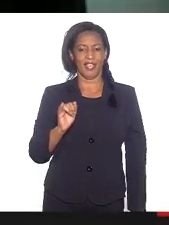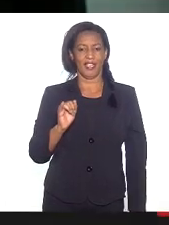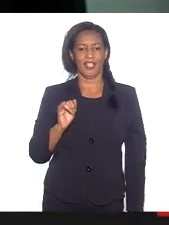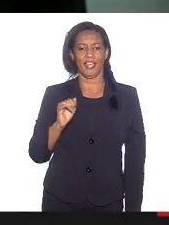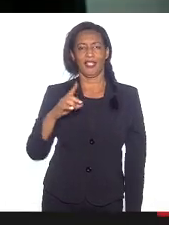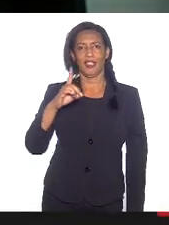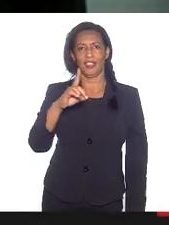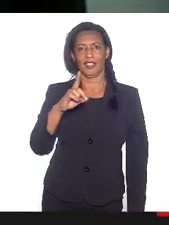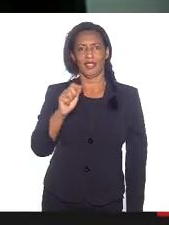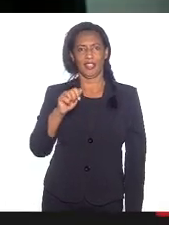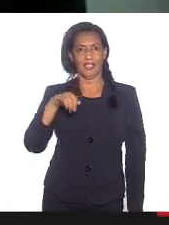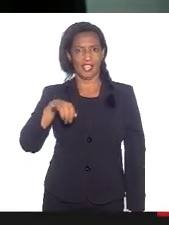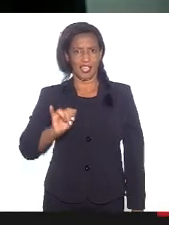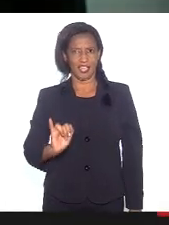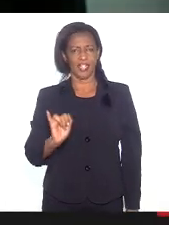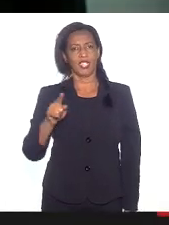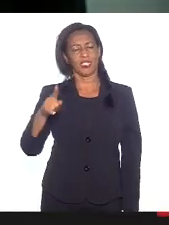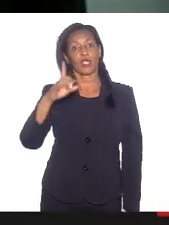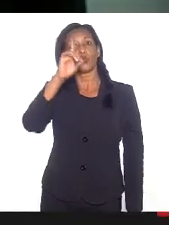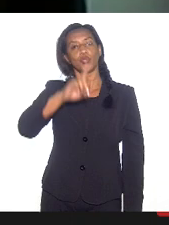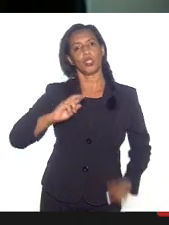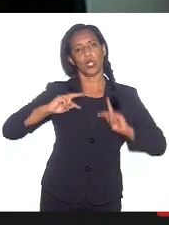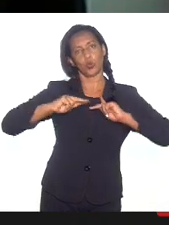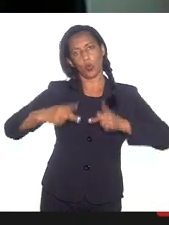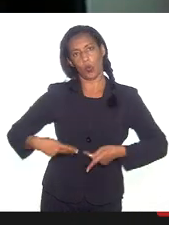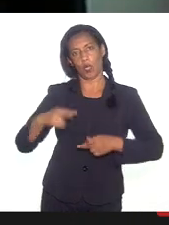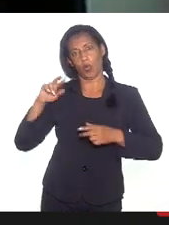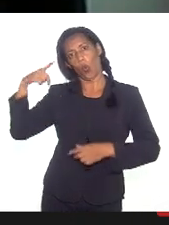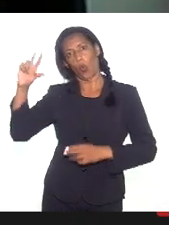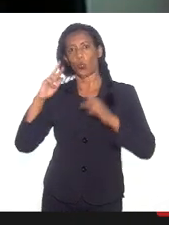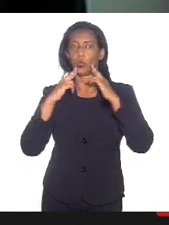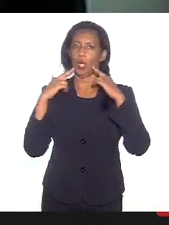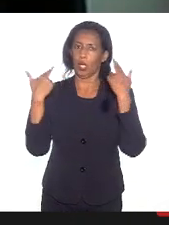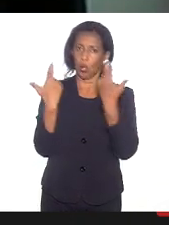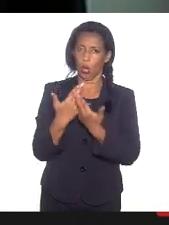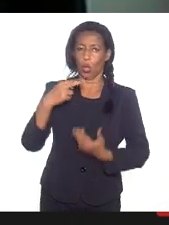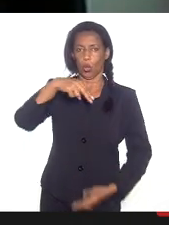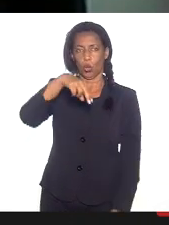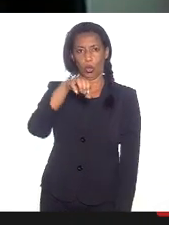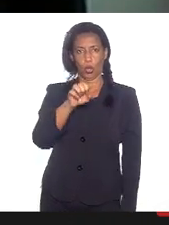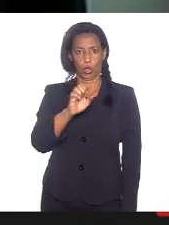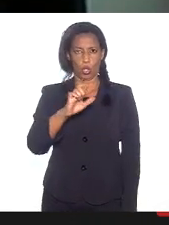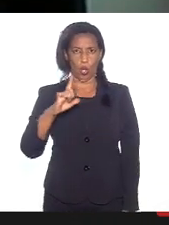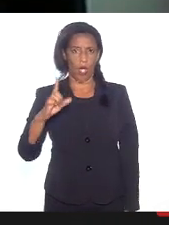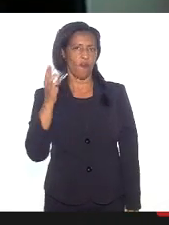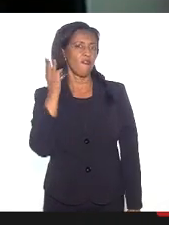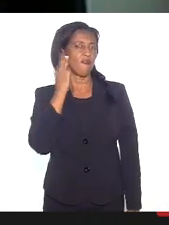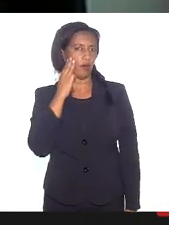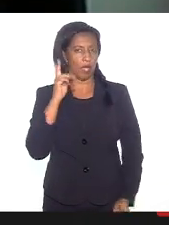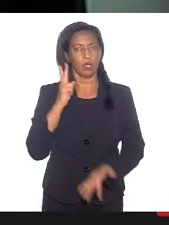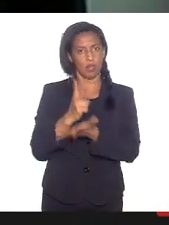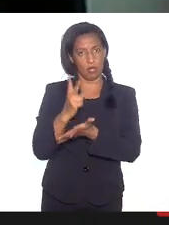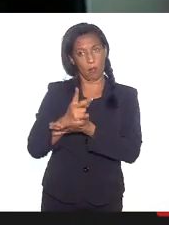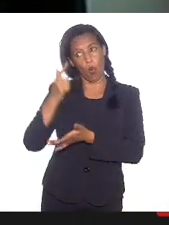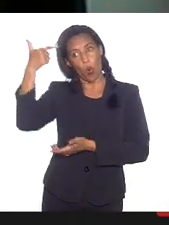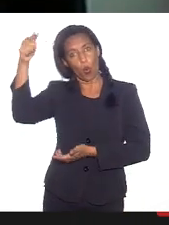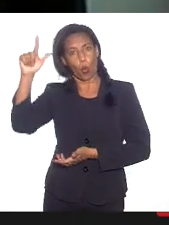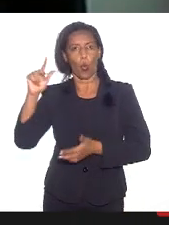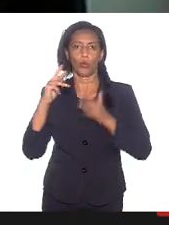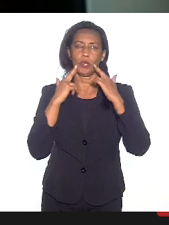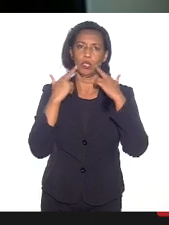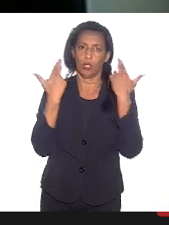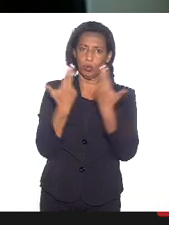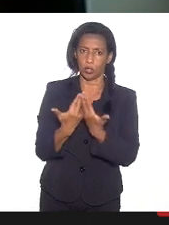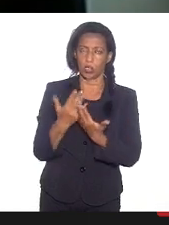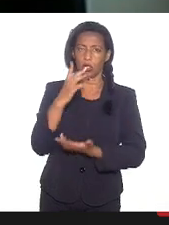numa reunião da Comissão de Direitos Humanos, o deputado Nel de Carvalho e o deputado Valdeck estão na mesma reunião da